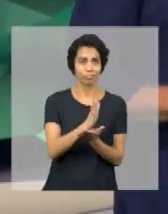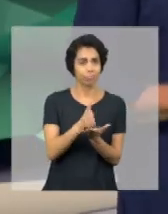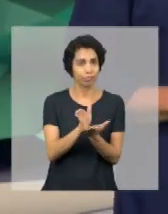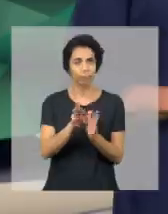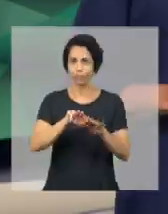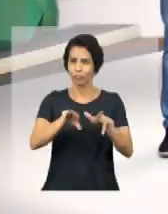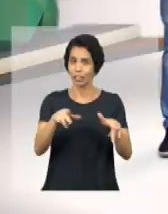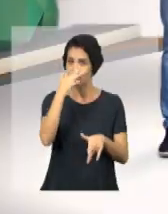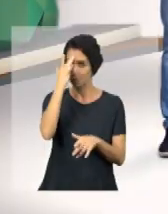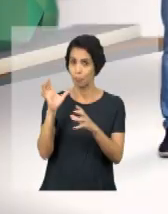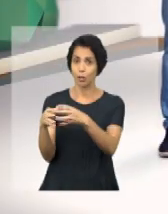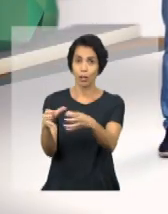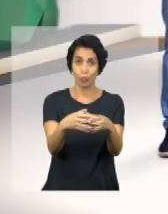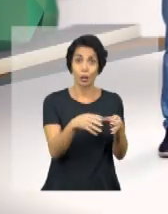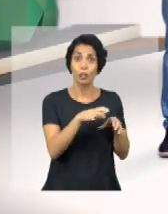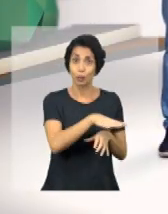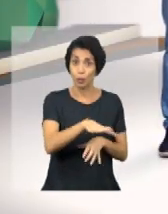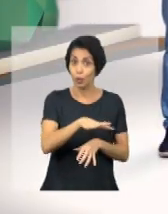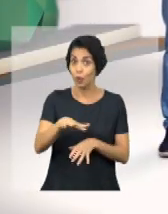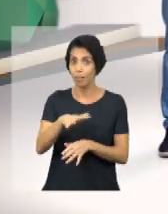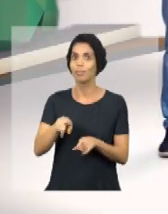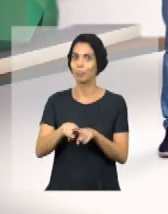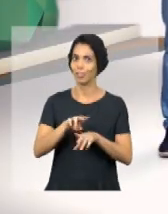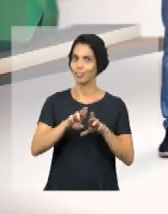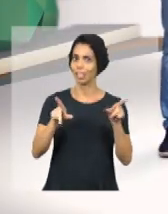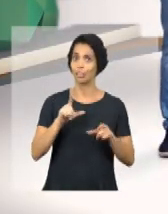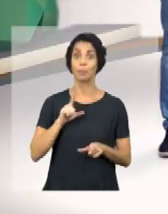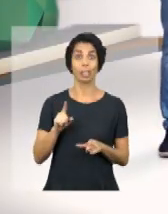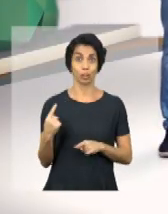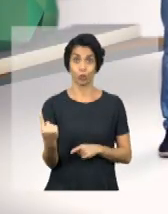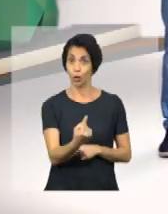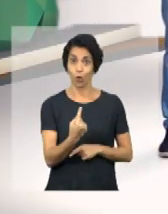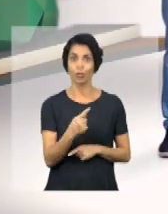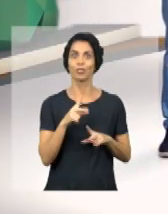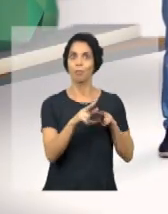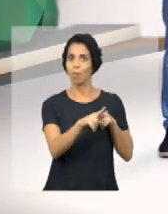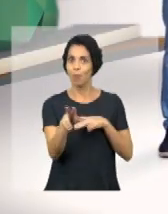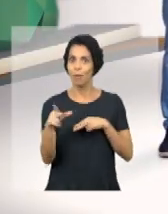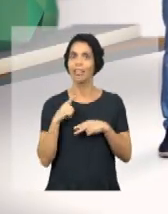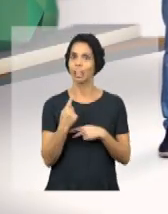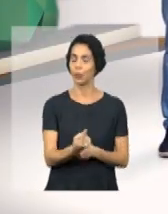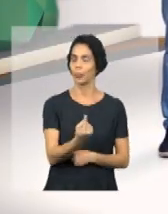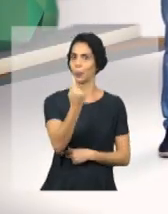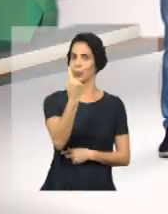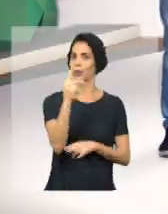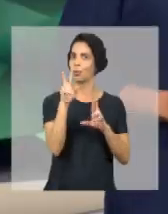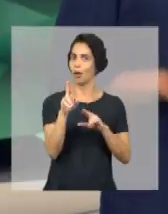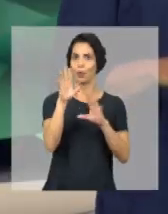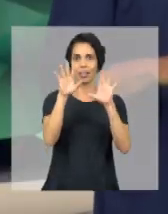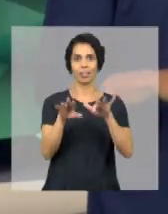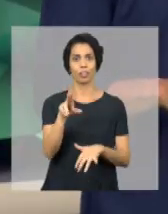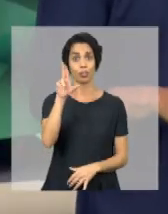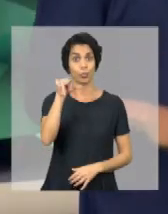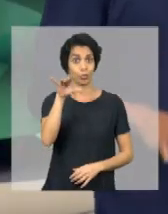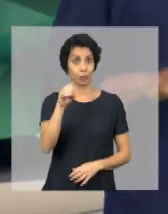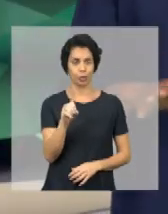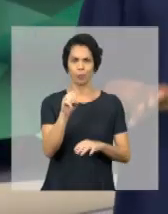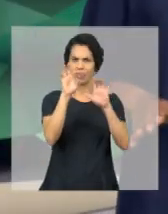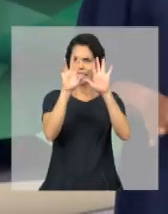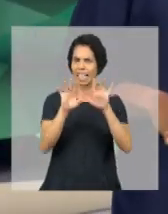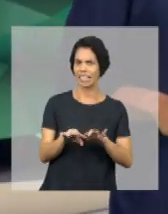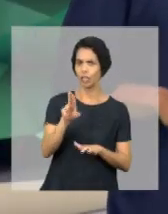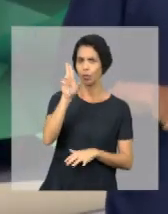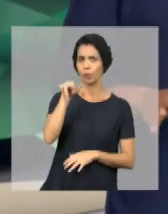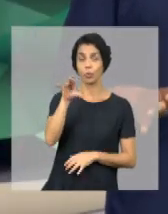públicos diferentes. Mas todos têm uma coisa em comum. Eles se entreolham. O cadastro único. O cadastro único é a